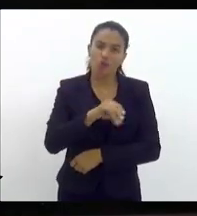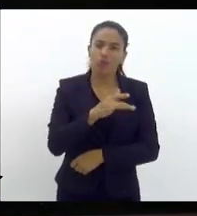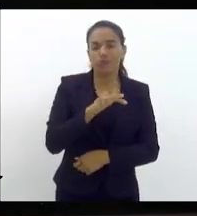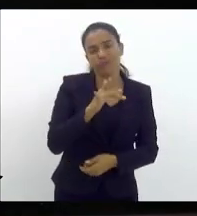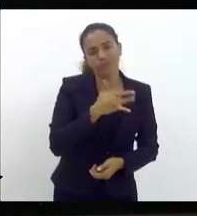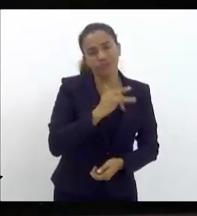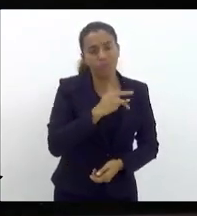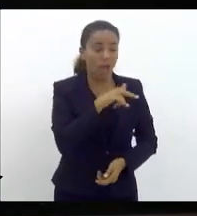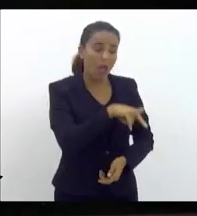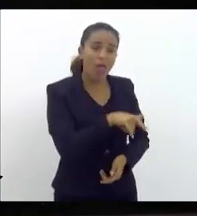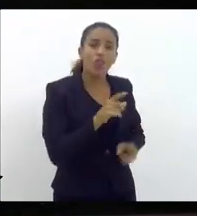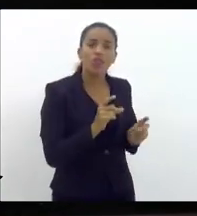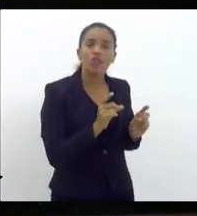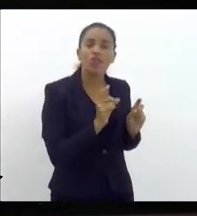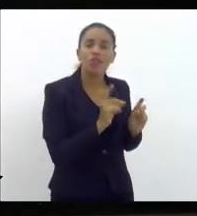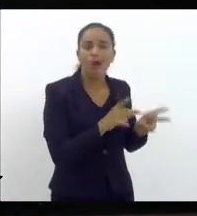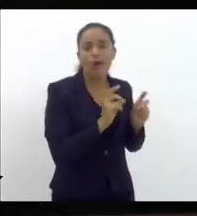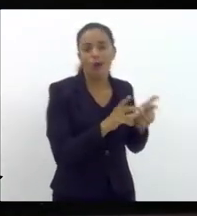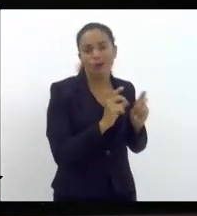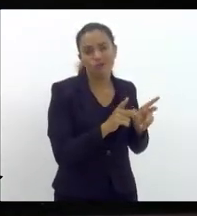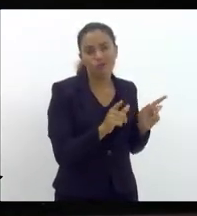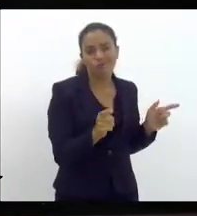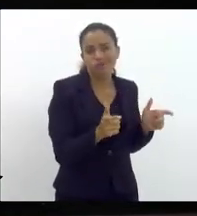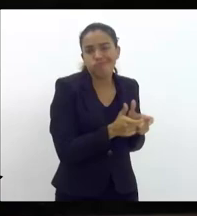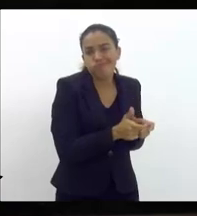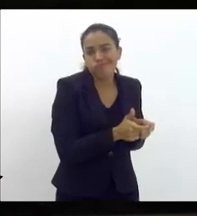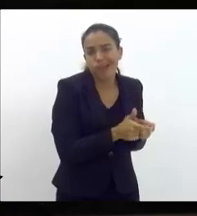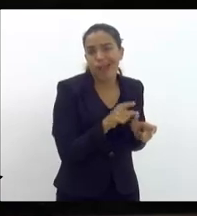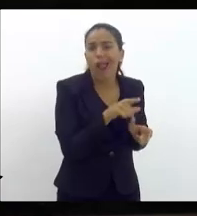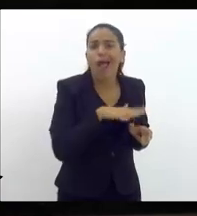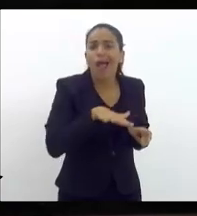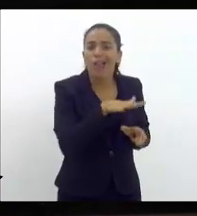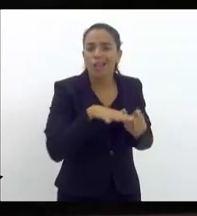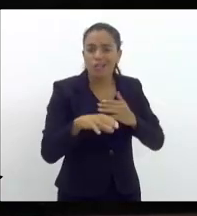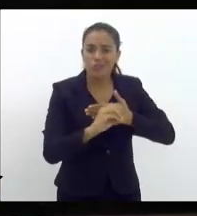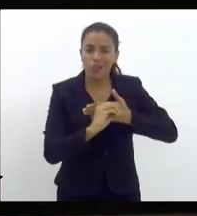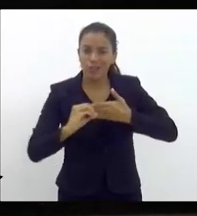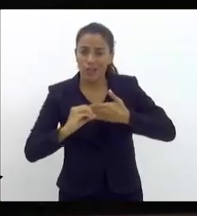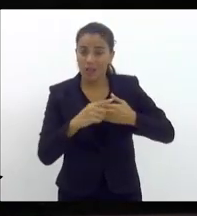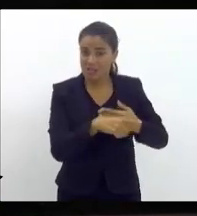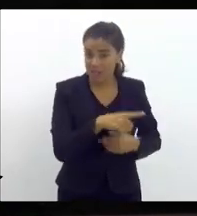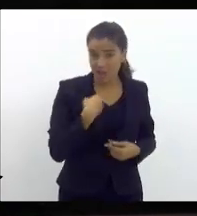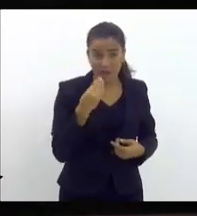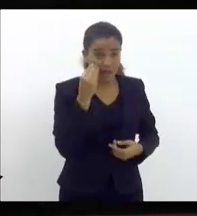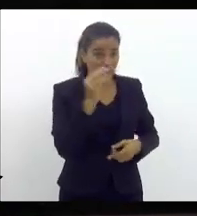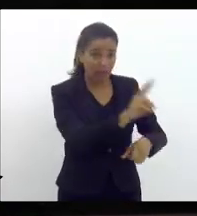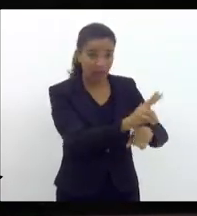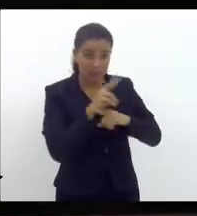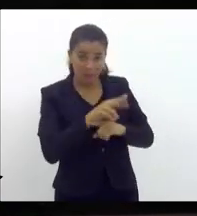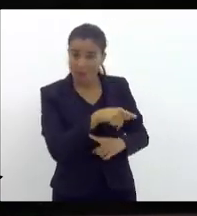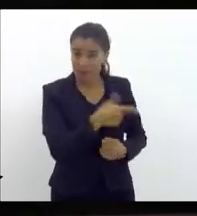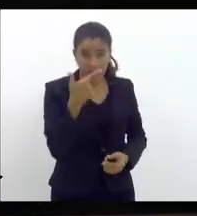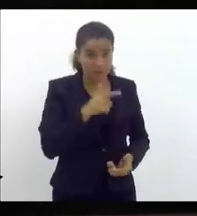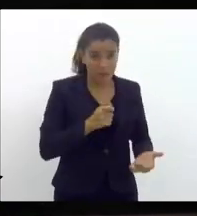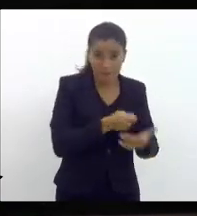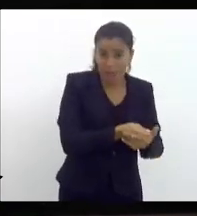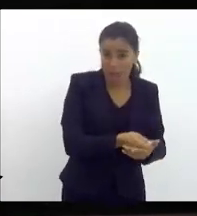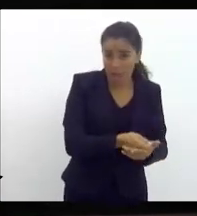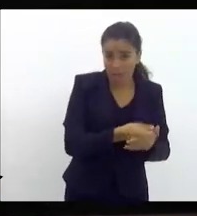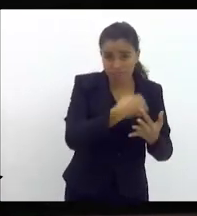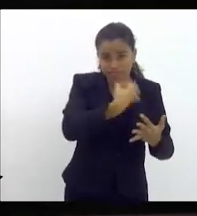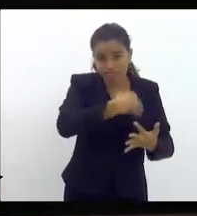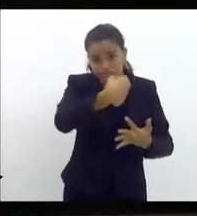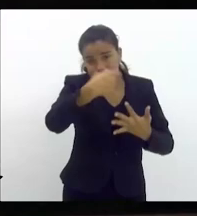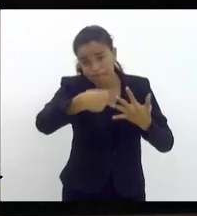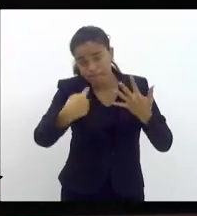Mercadinho, lá do Jardim Maravilha, lá na Zona Oeste, ele foi pegar a empréstimo, ele está lascado, porque não vai conseguir pagar. Mas do